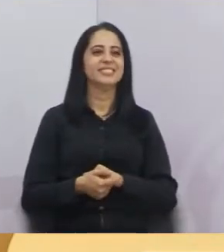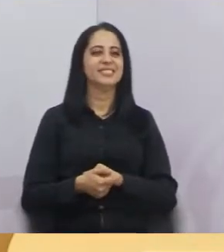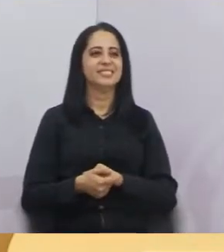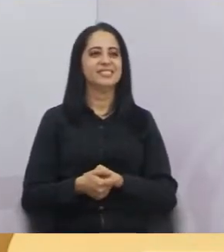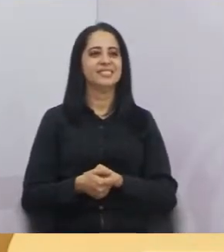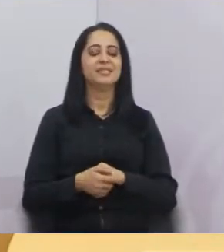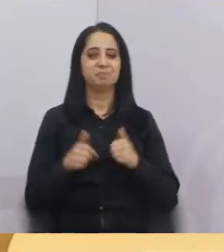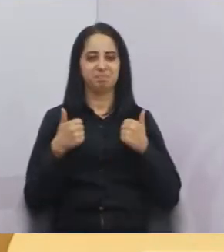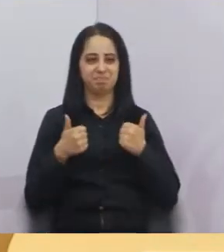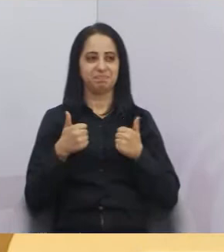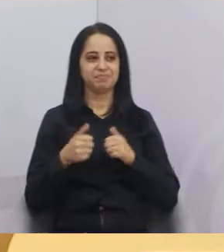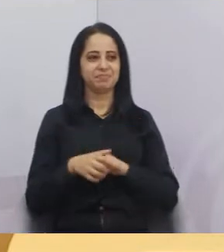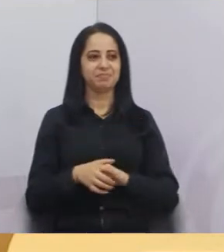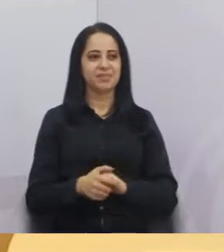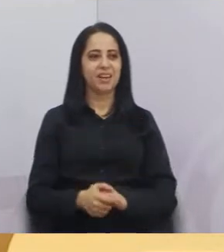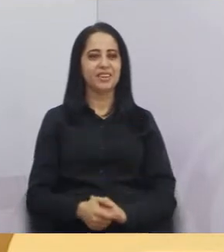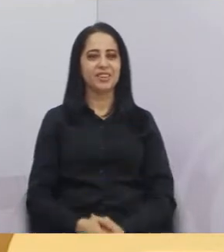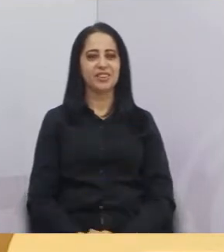É, né?